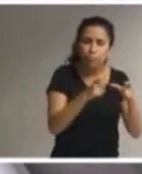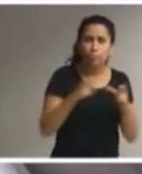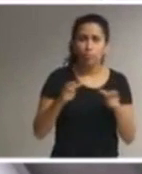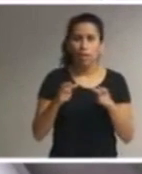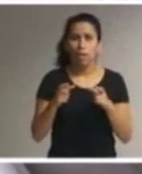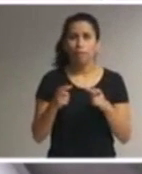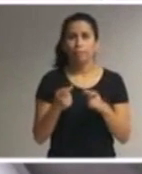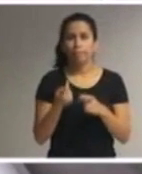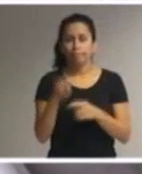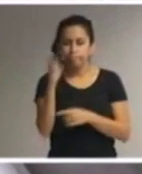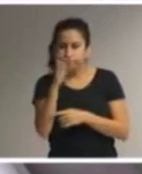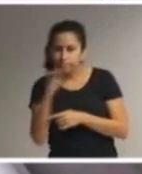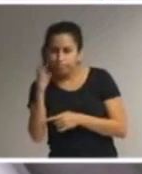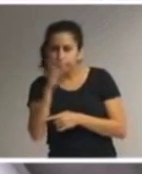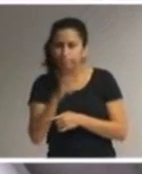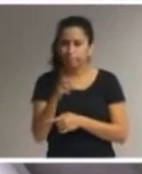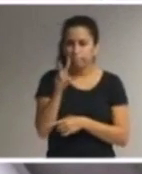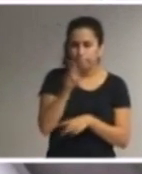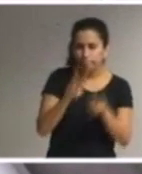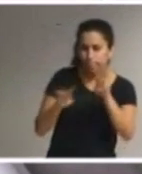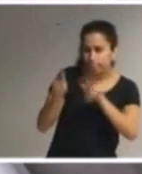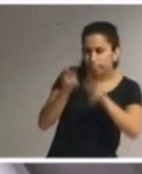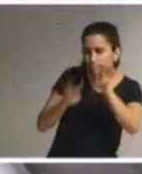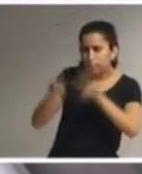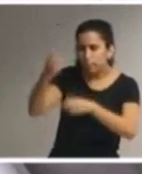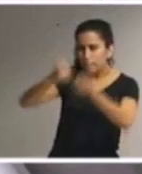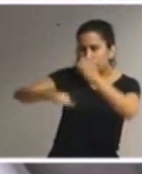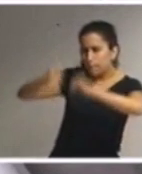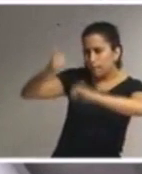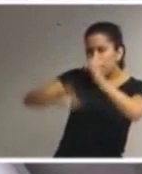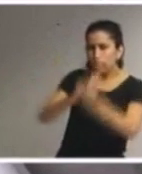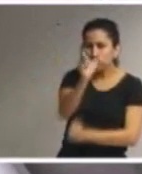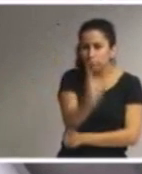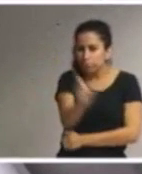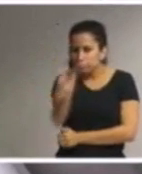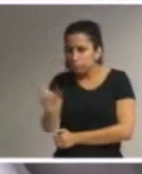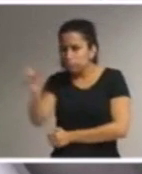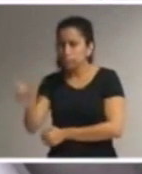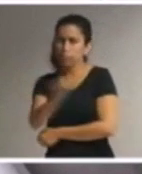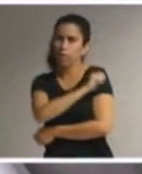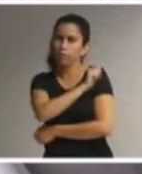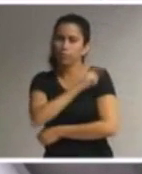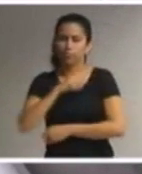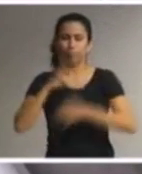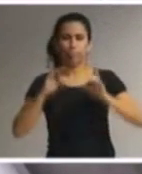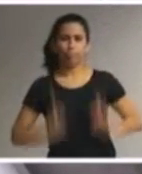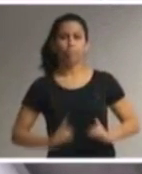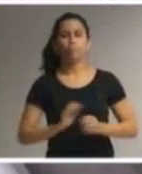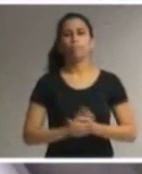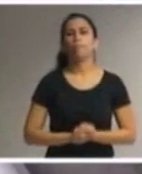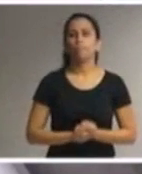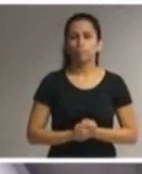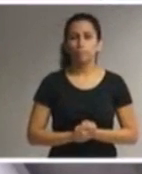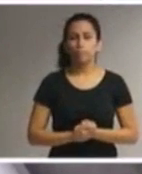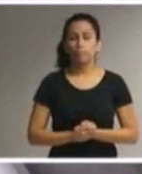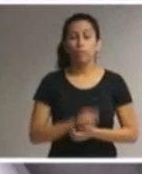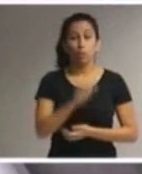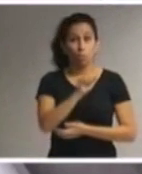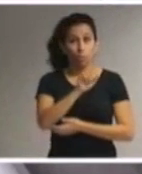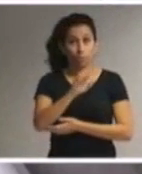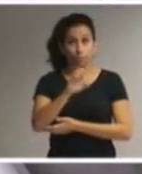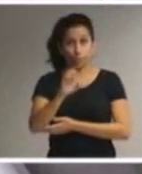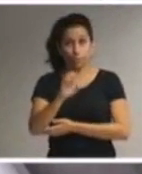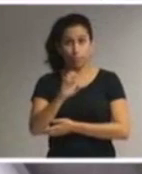às singularidades e necessidades de cada aluno com deficiência. O atendimento educacional especializado